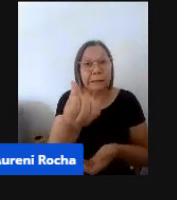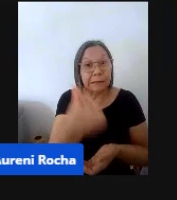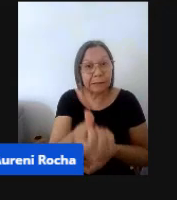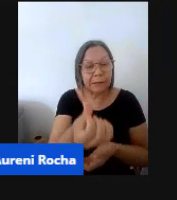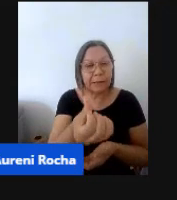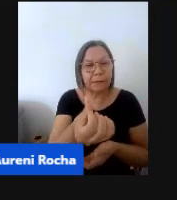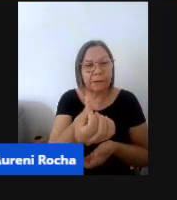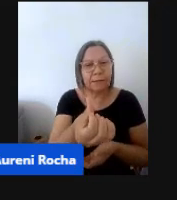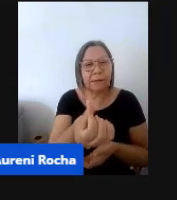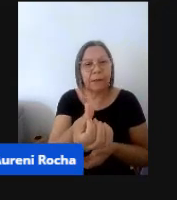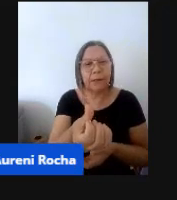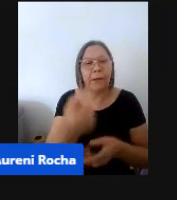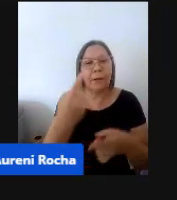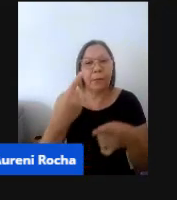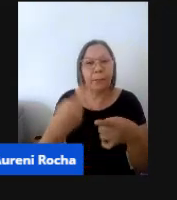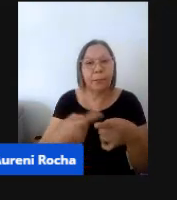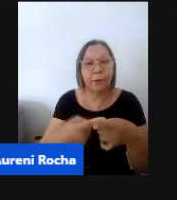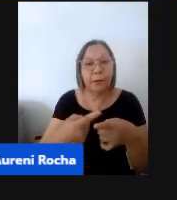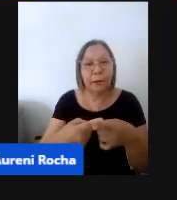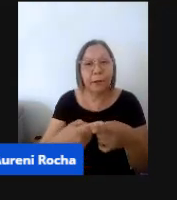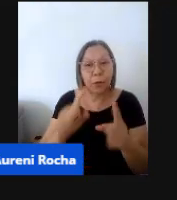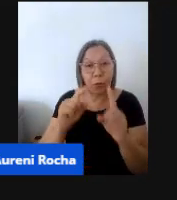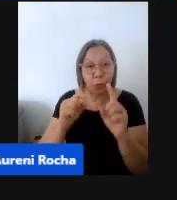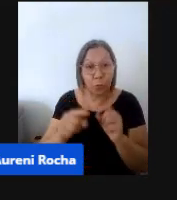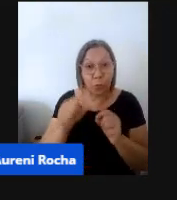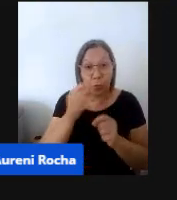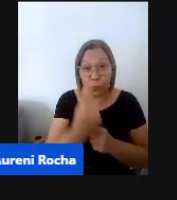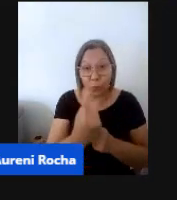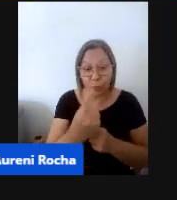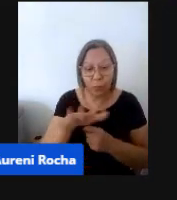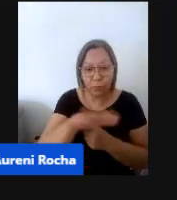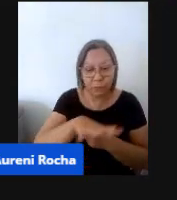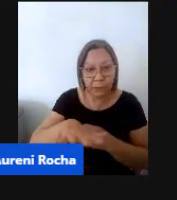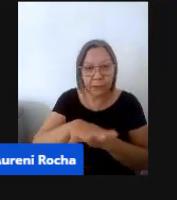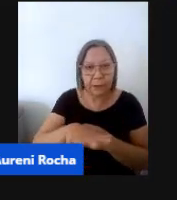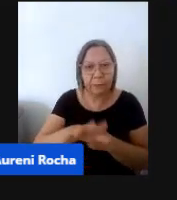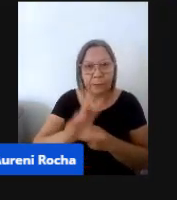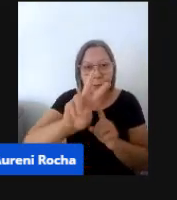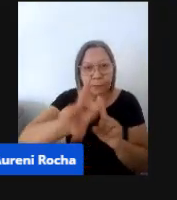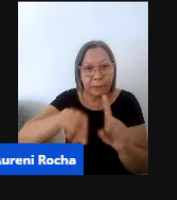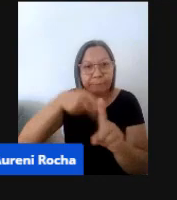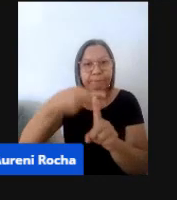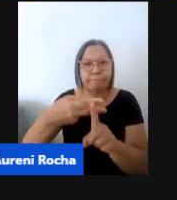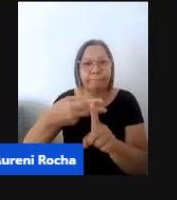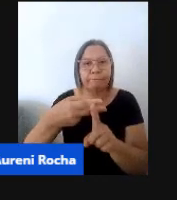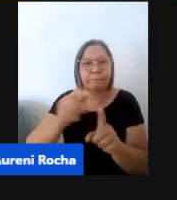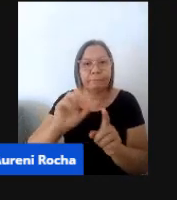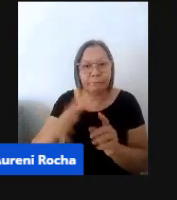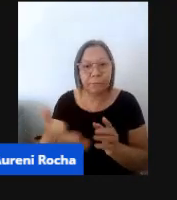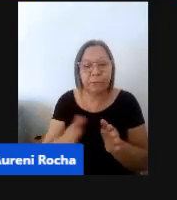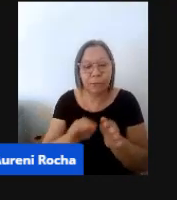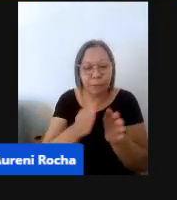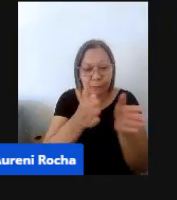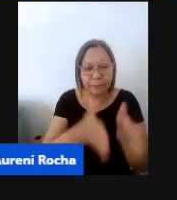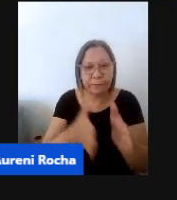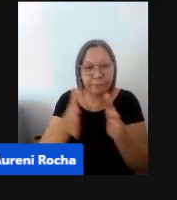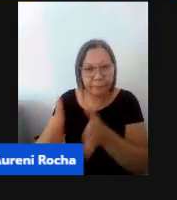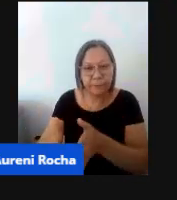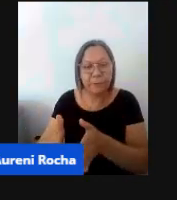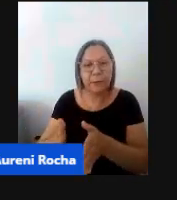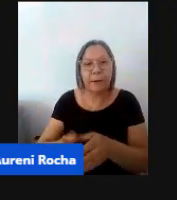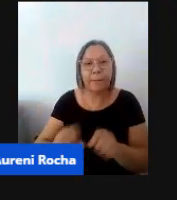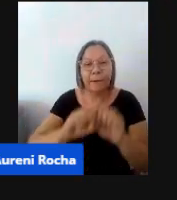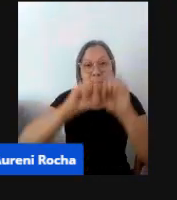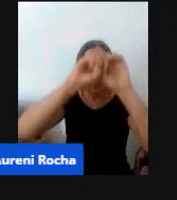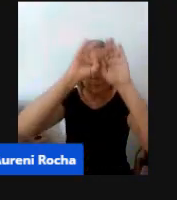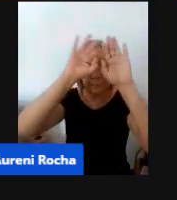de um teve desdobramento de dois campos de experiência. Para quê? Para dar maior visibilidade,